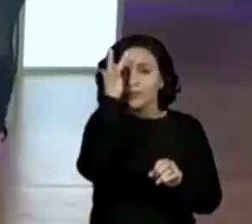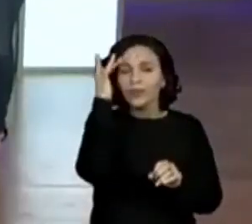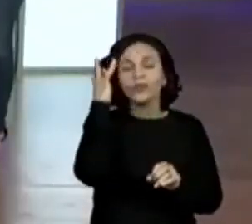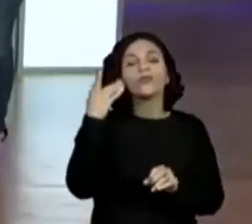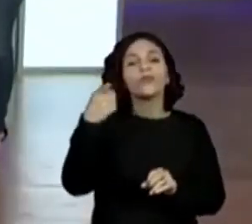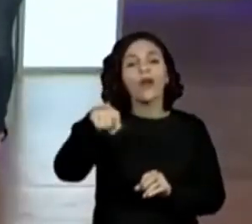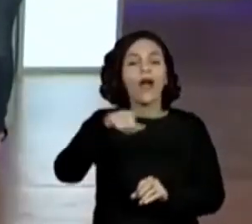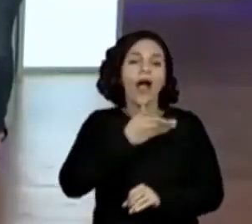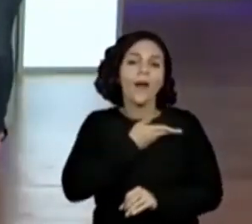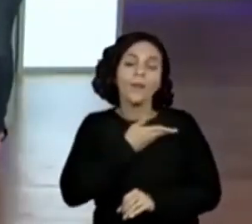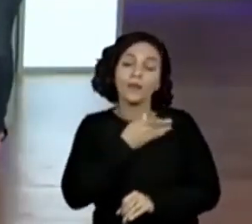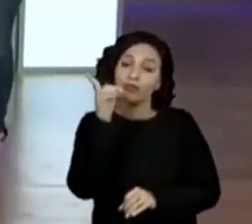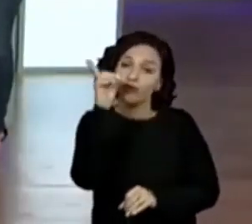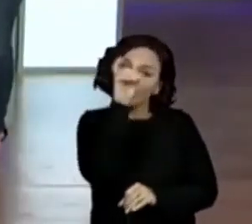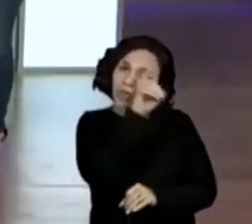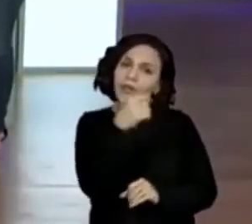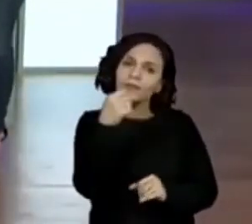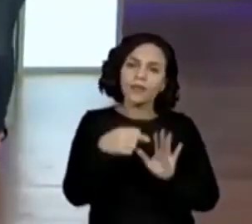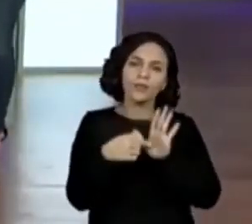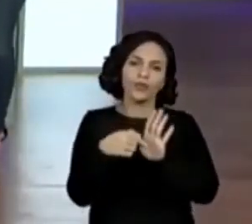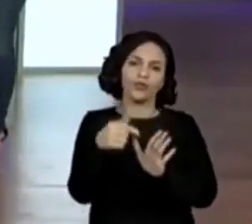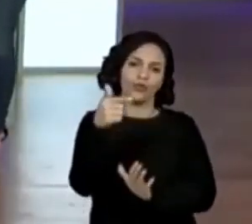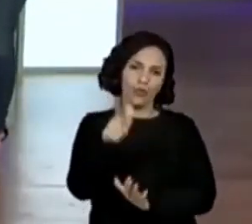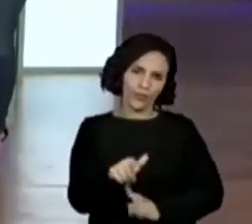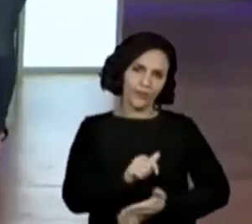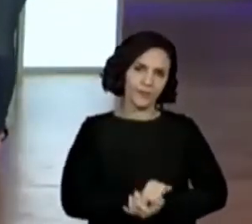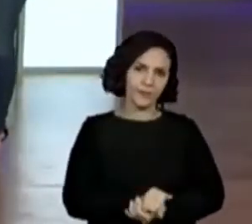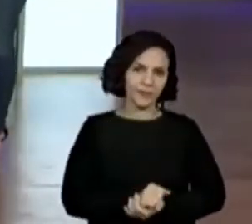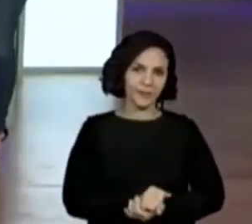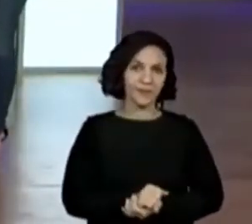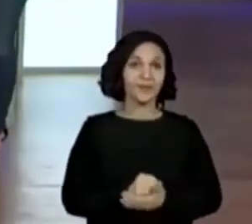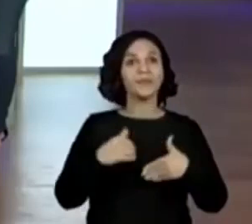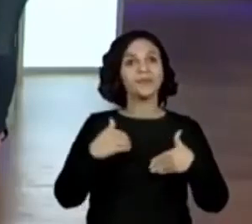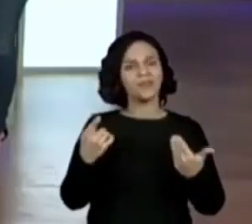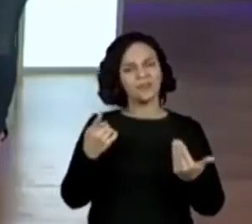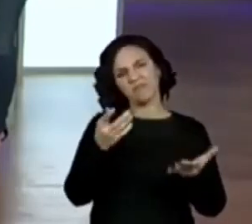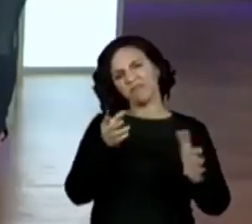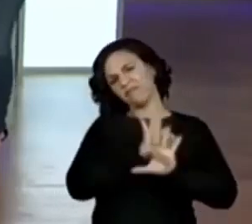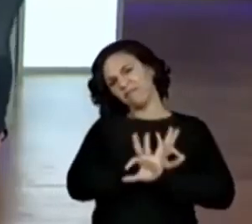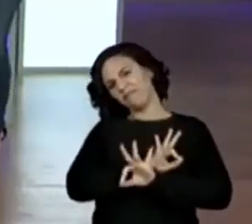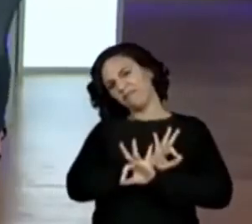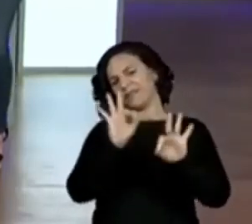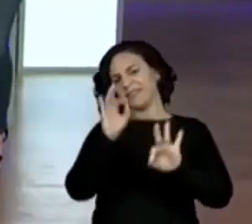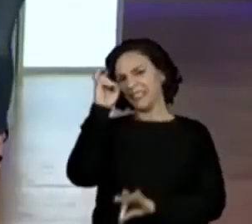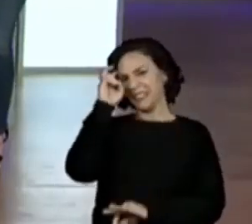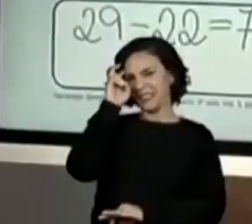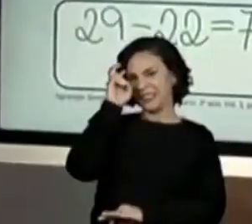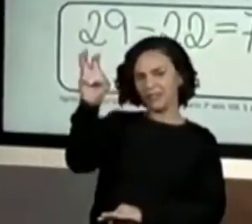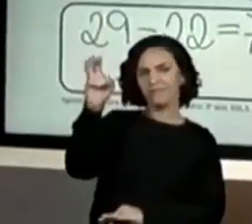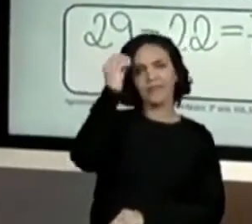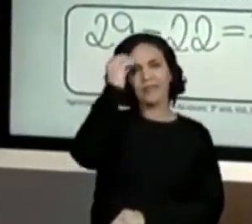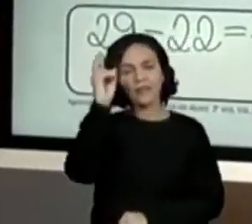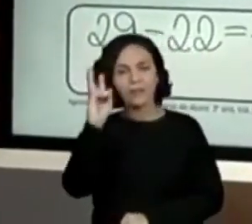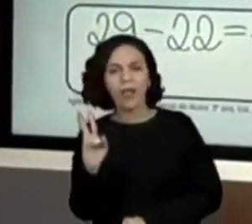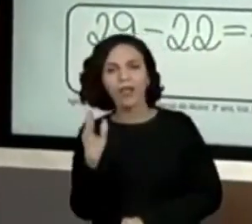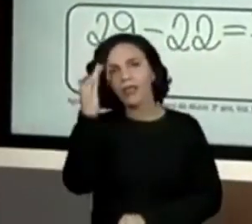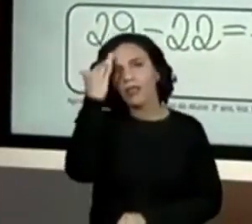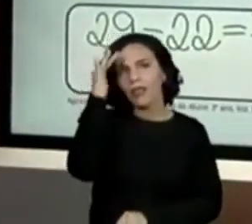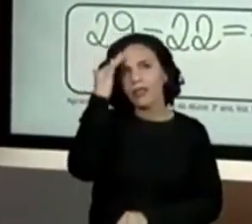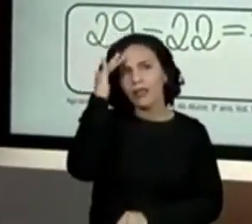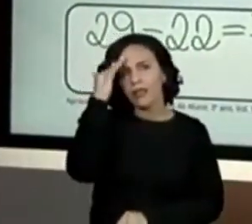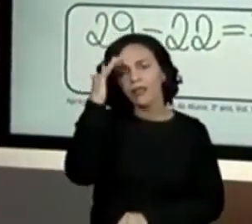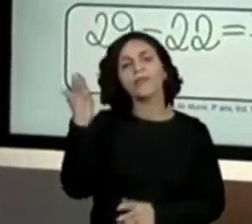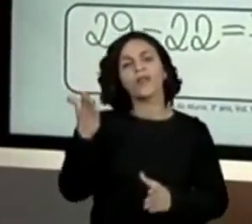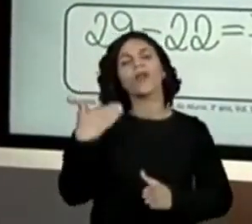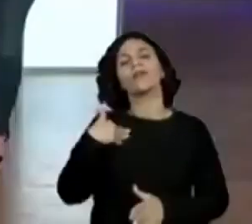e a gente precisa retomar. Bom, já que vocês foram espertos, conseguiram entender tudo isso até agora,